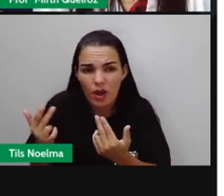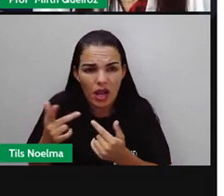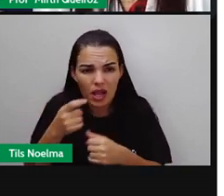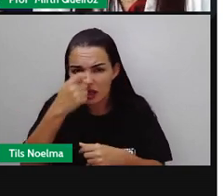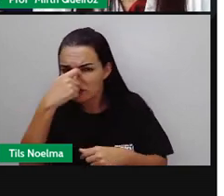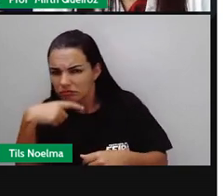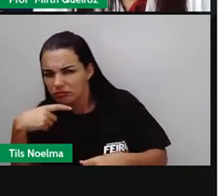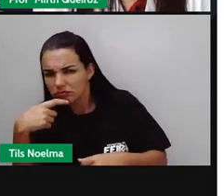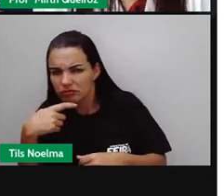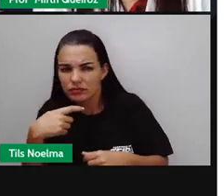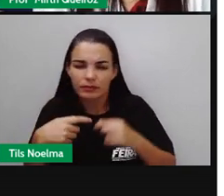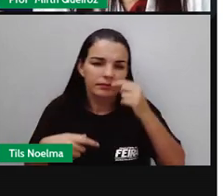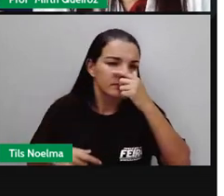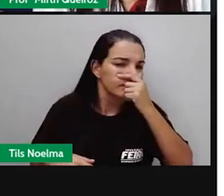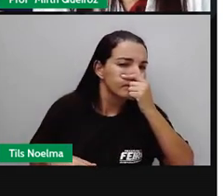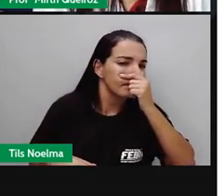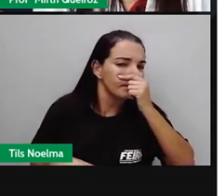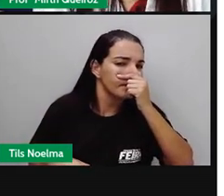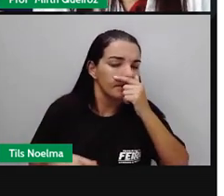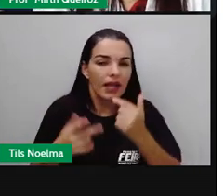resfriado é a mesma coisa?